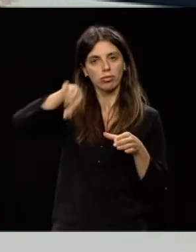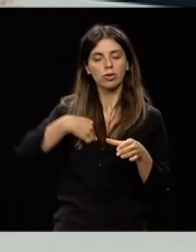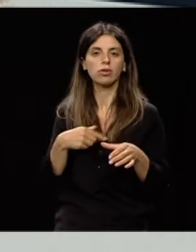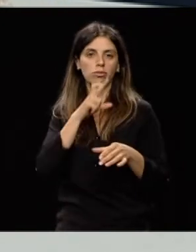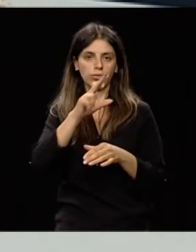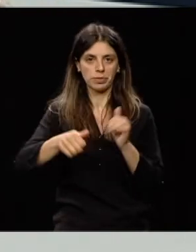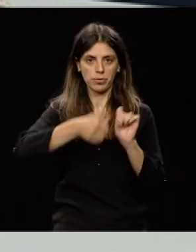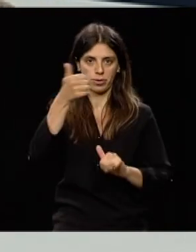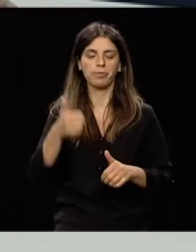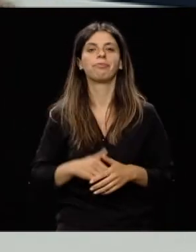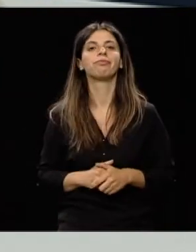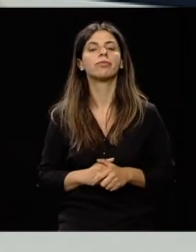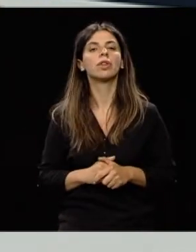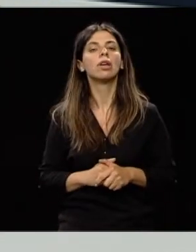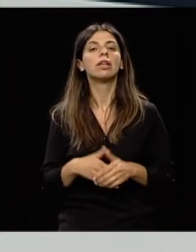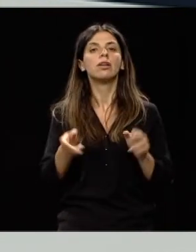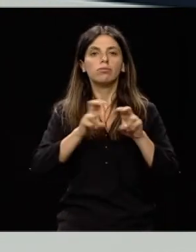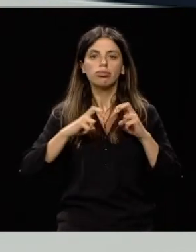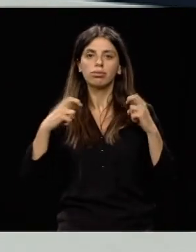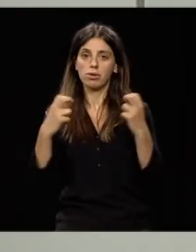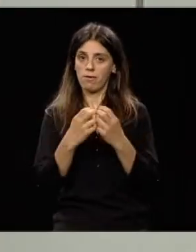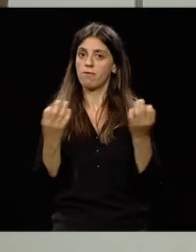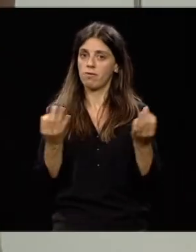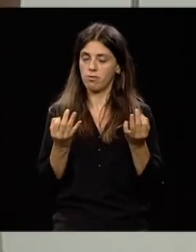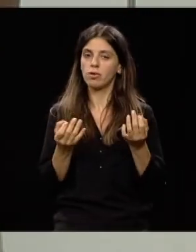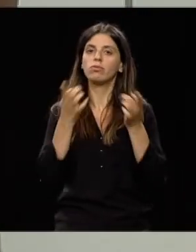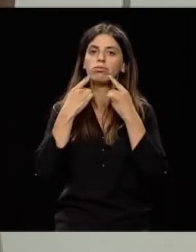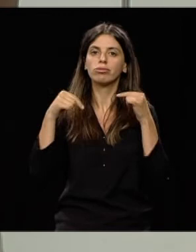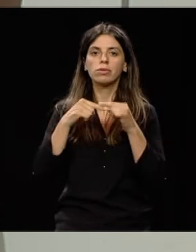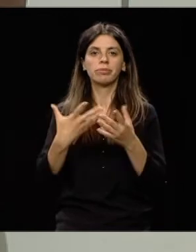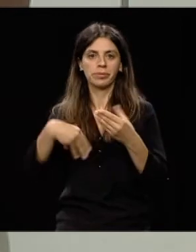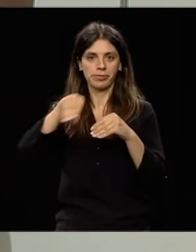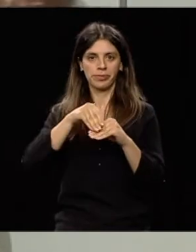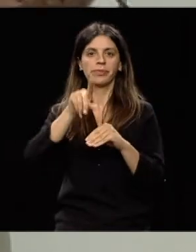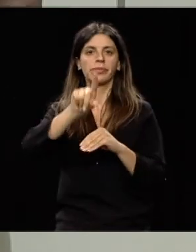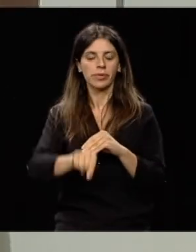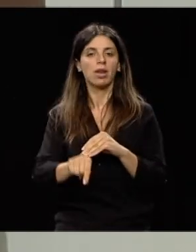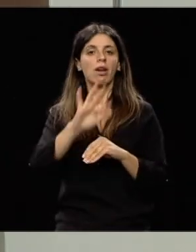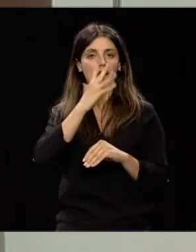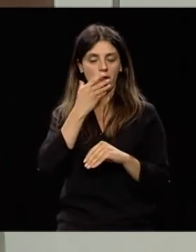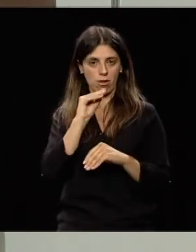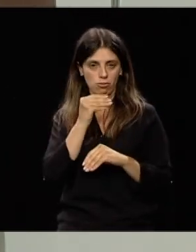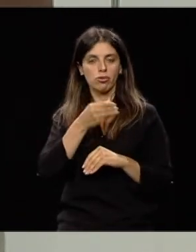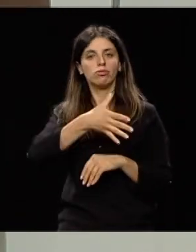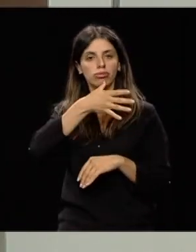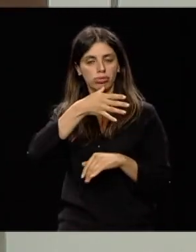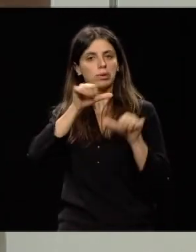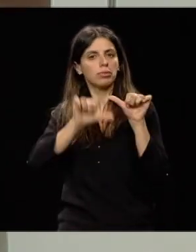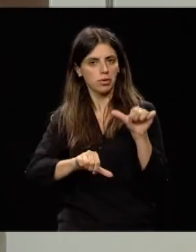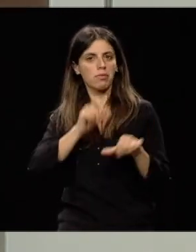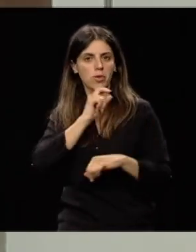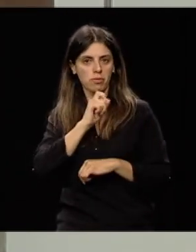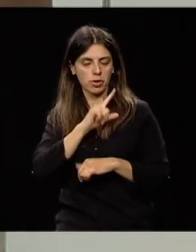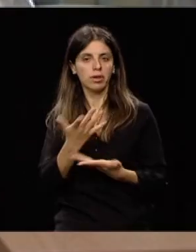Para além de sessões plenárias, o encontro possibilitou ainda a apresentação de comunicações de estudantes,